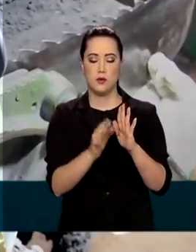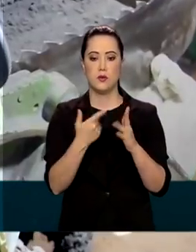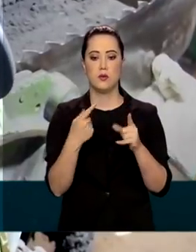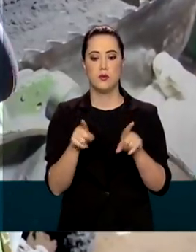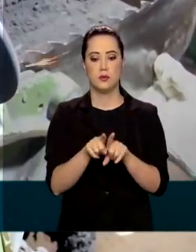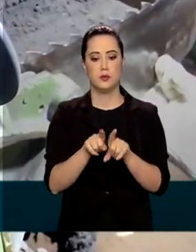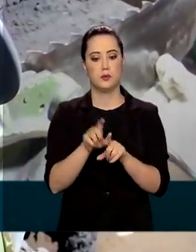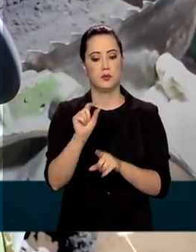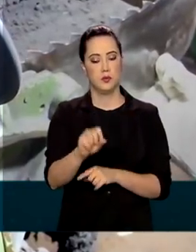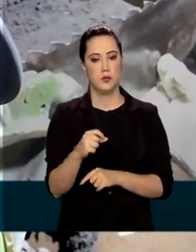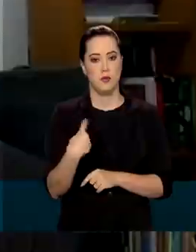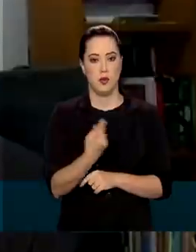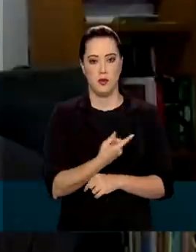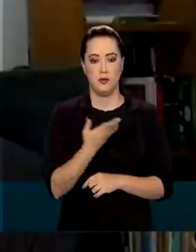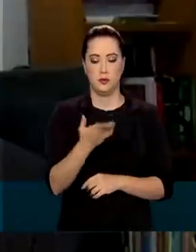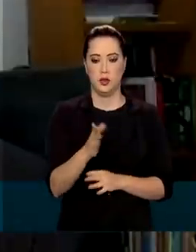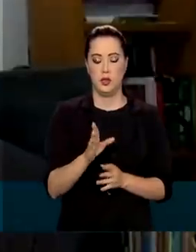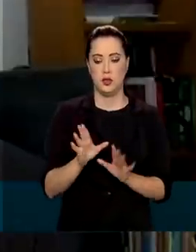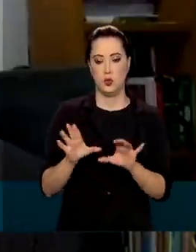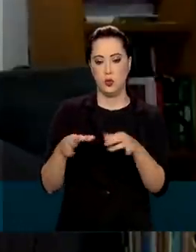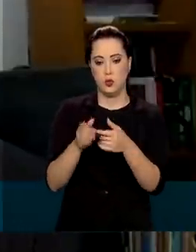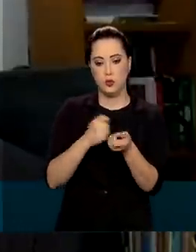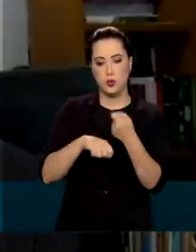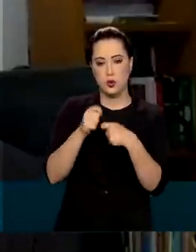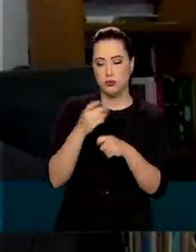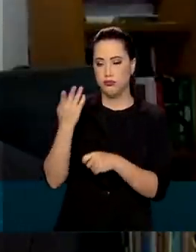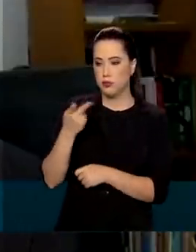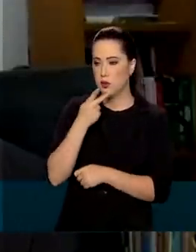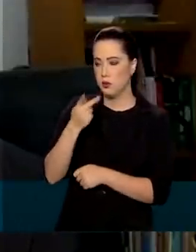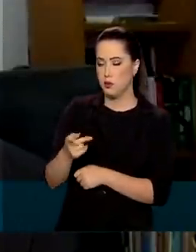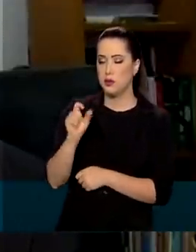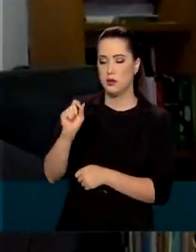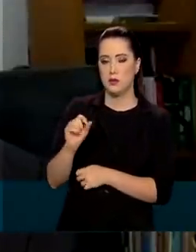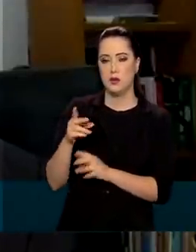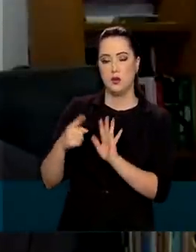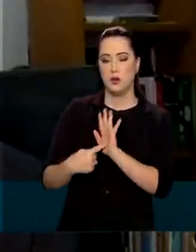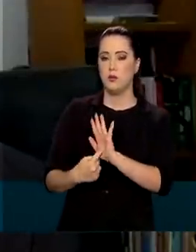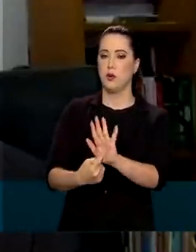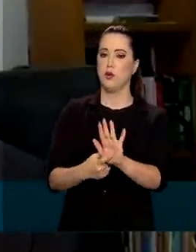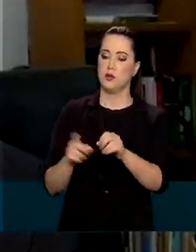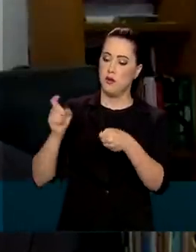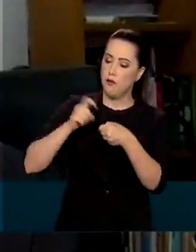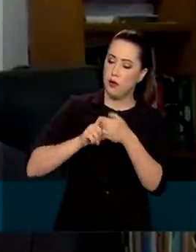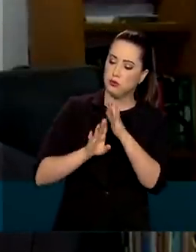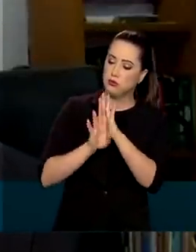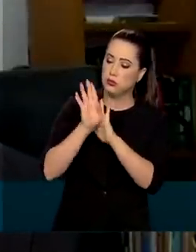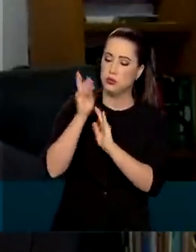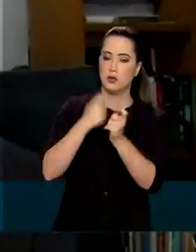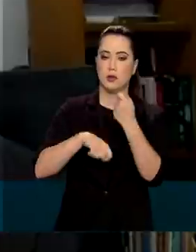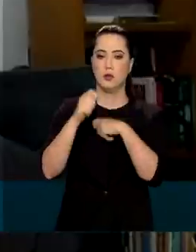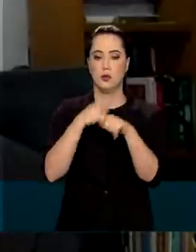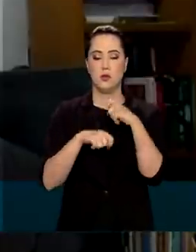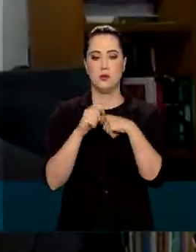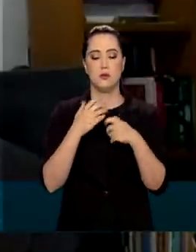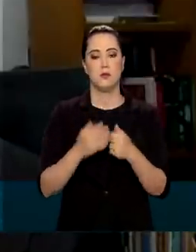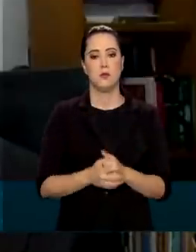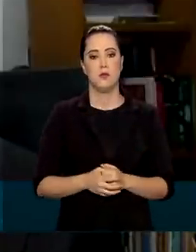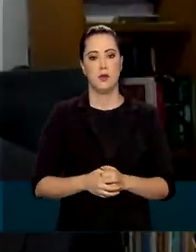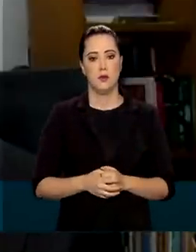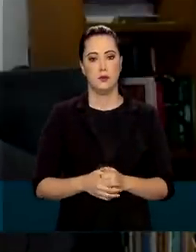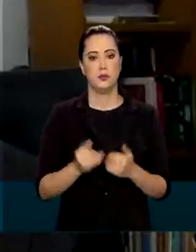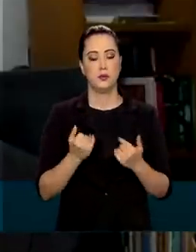2019. Este economista considera que os resultados indicam a retomada da atividade econômica. Isso